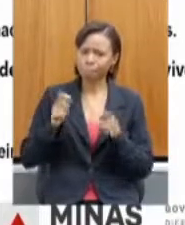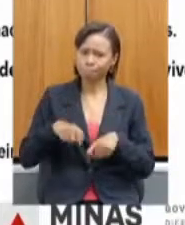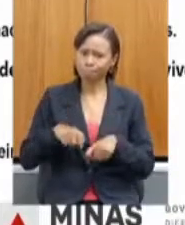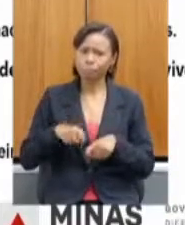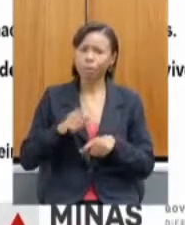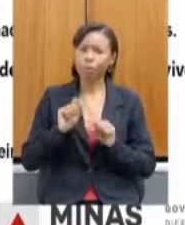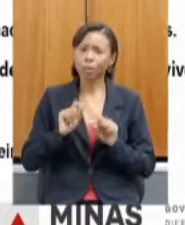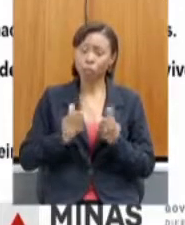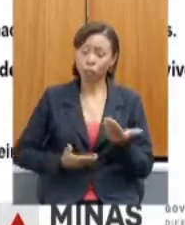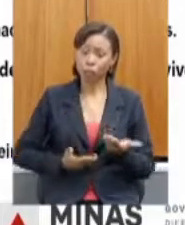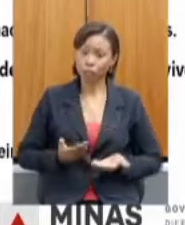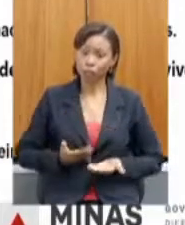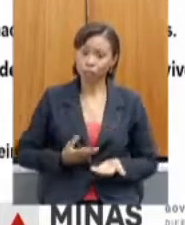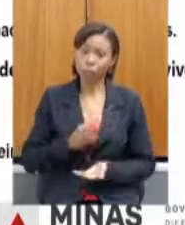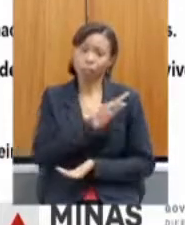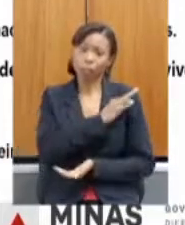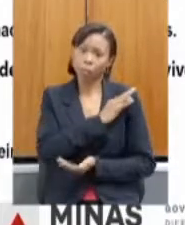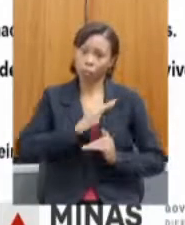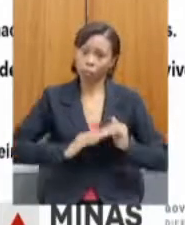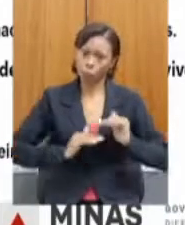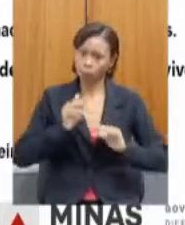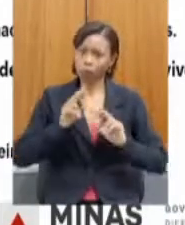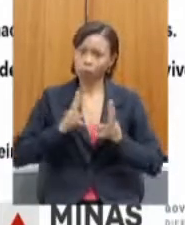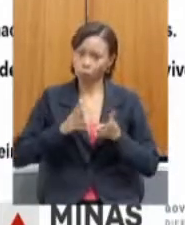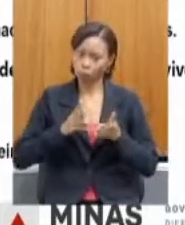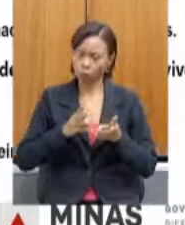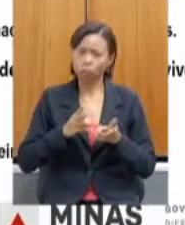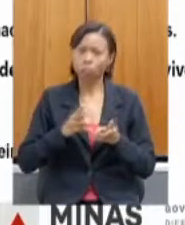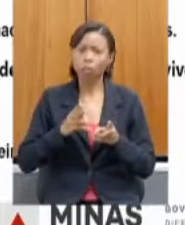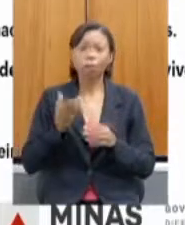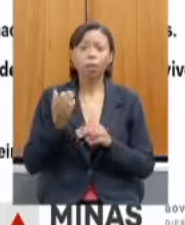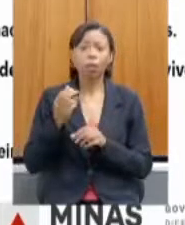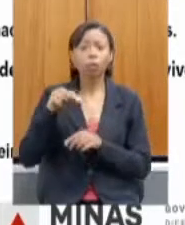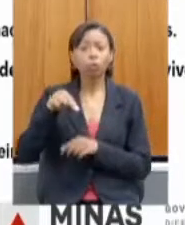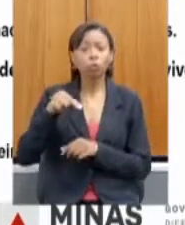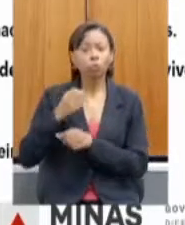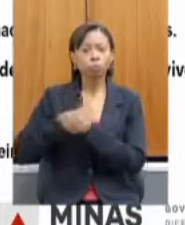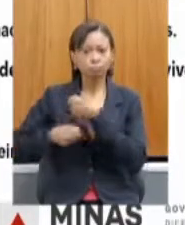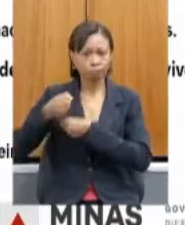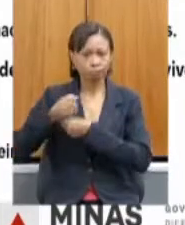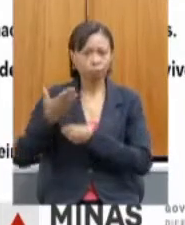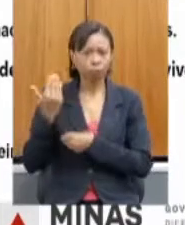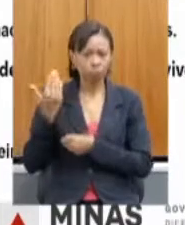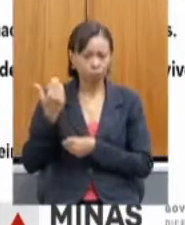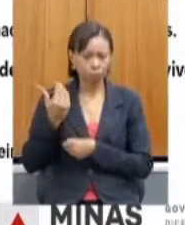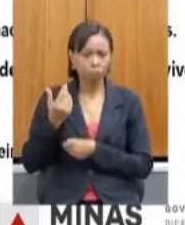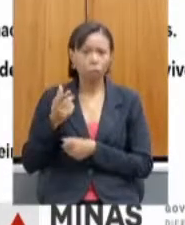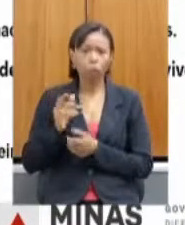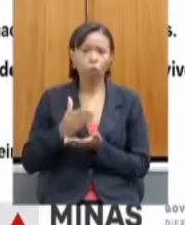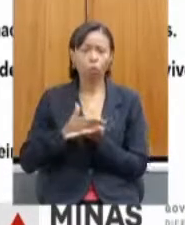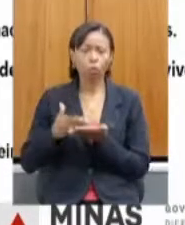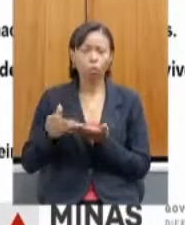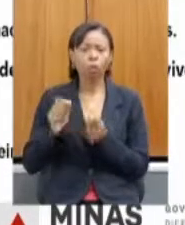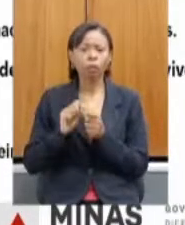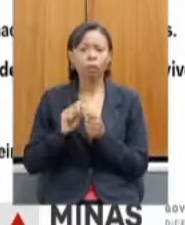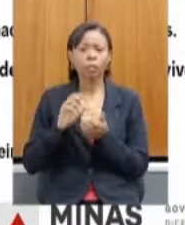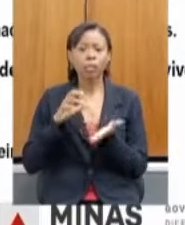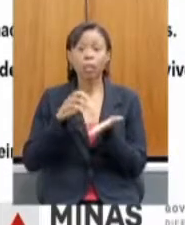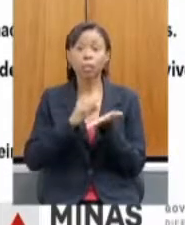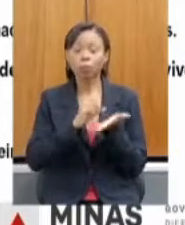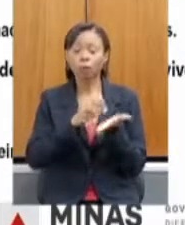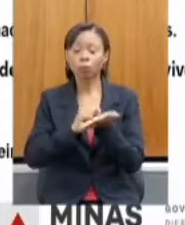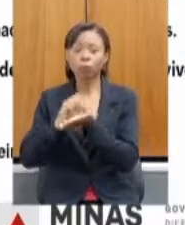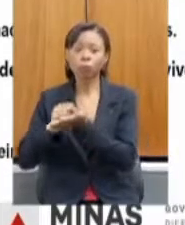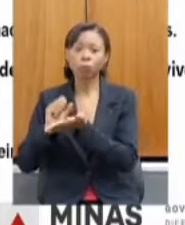não deixasse de ser feito. Em novembro do ano passado eu tinha começado a fazer o cadastramento das famílias